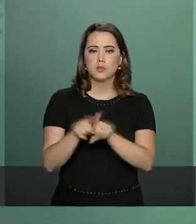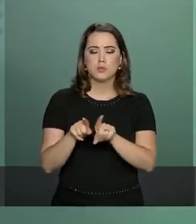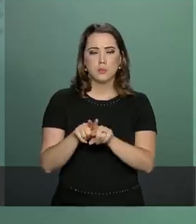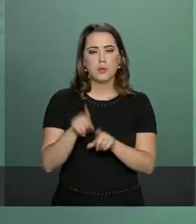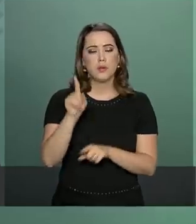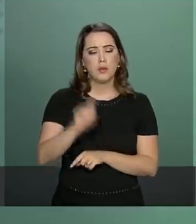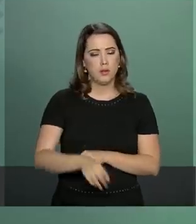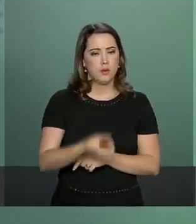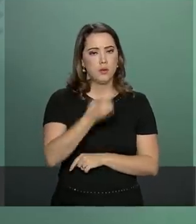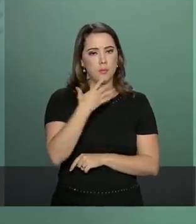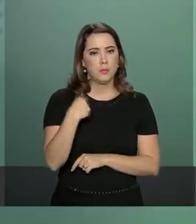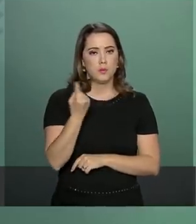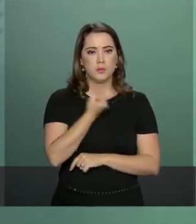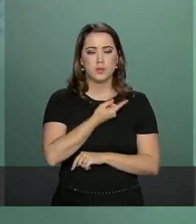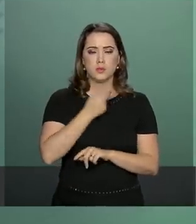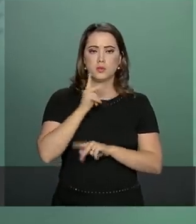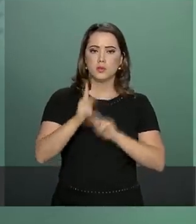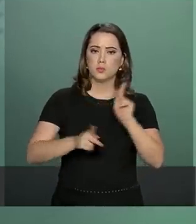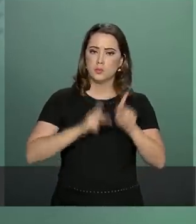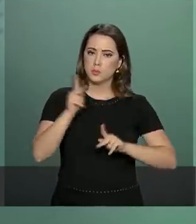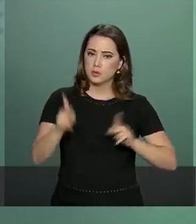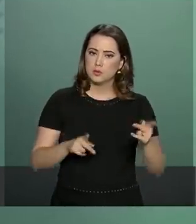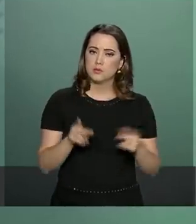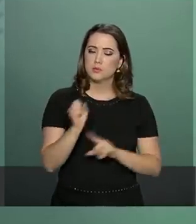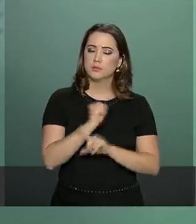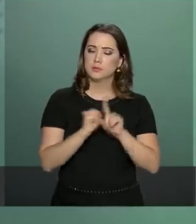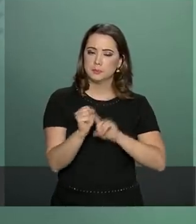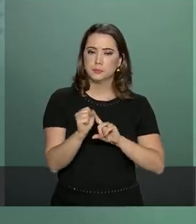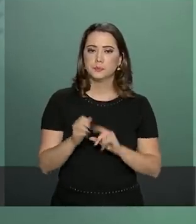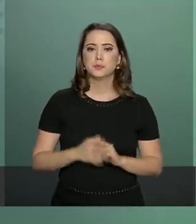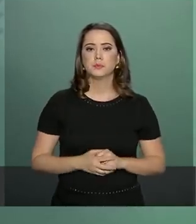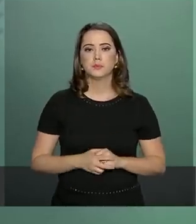benefício à nossa população, à nossa sociedade.